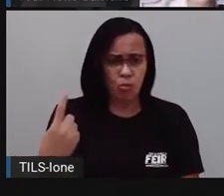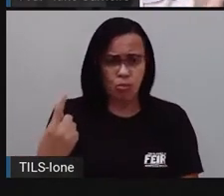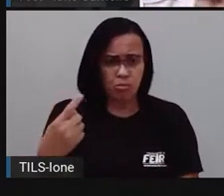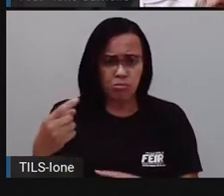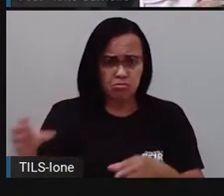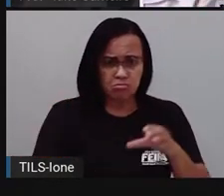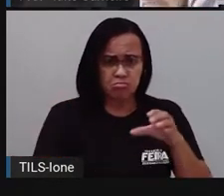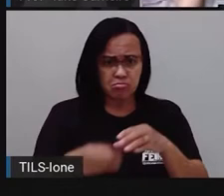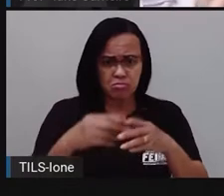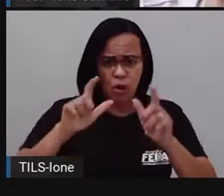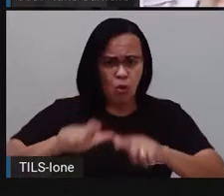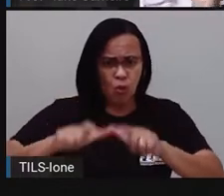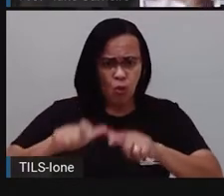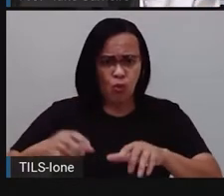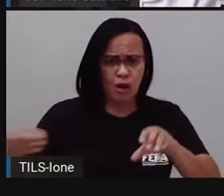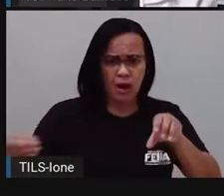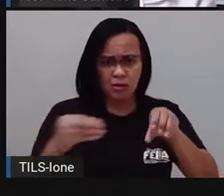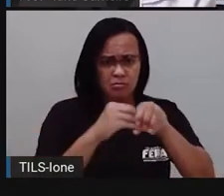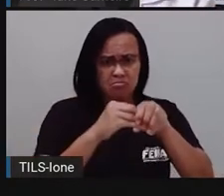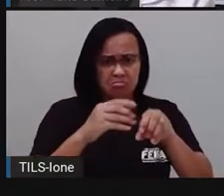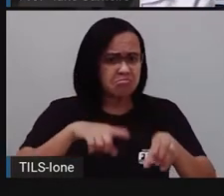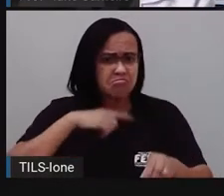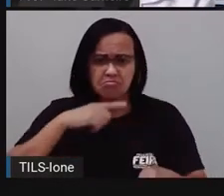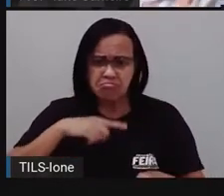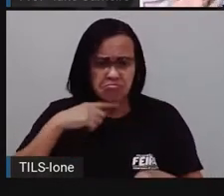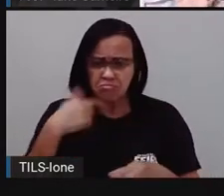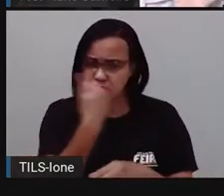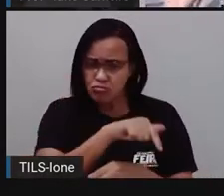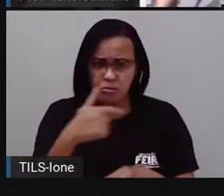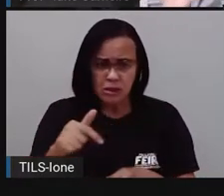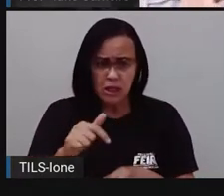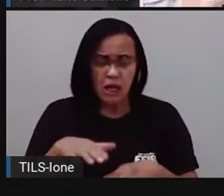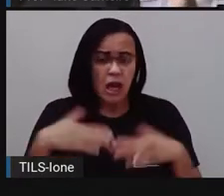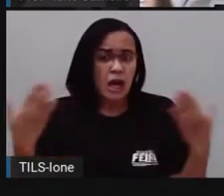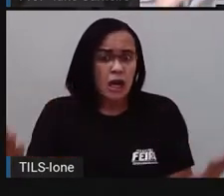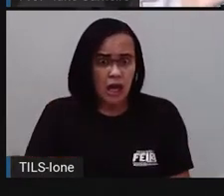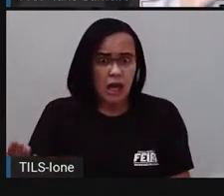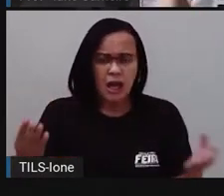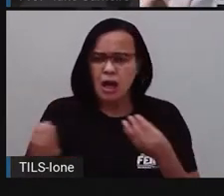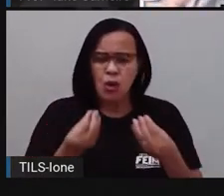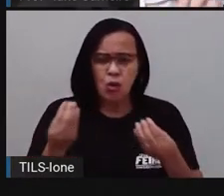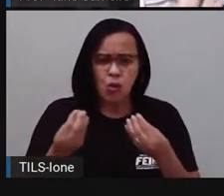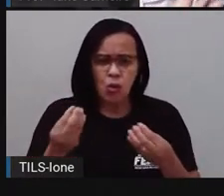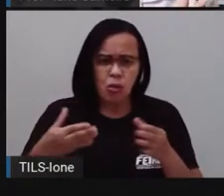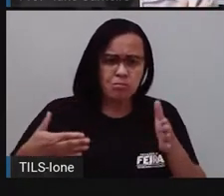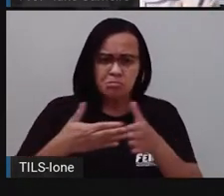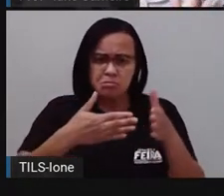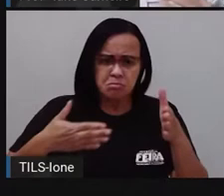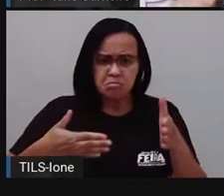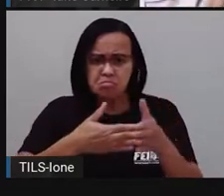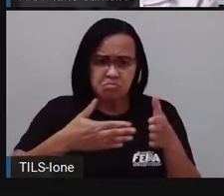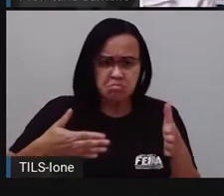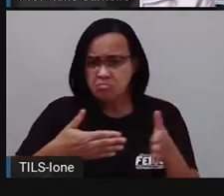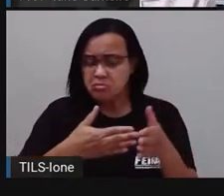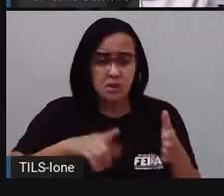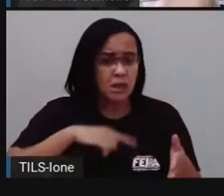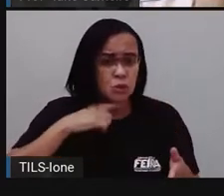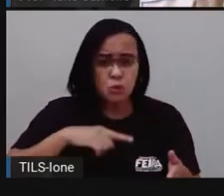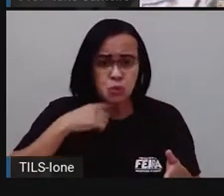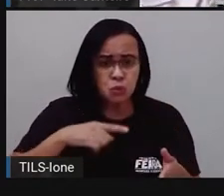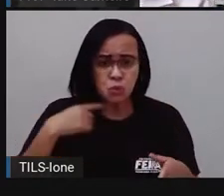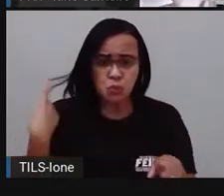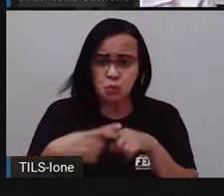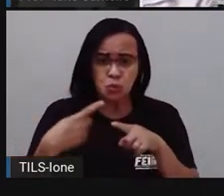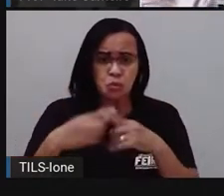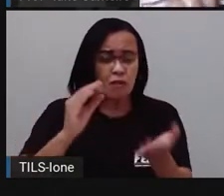nenhum formato aberto para que ela consiga entrar, E ela fica batendo, né? Sem conseguir passar, porque não tem um formato